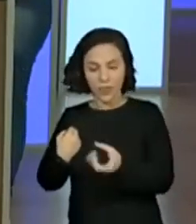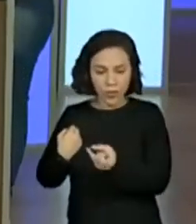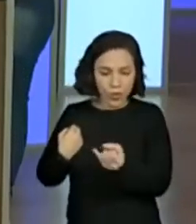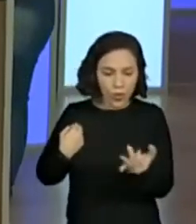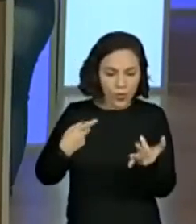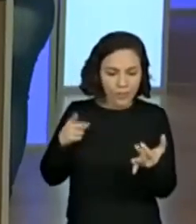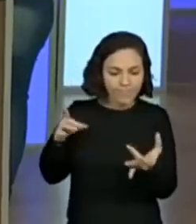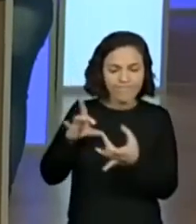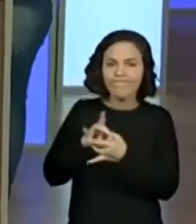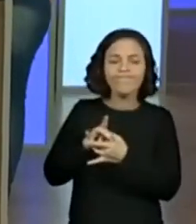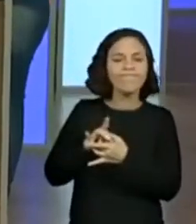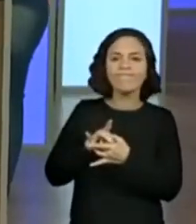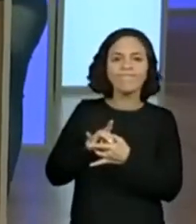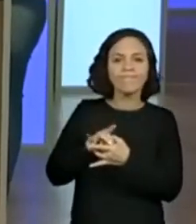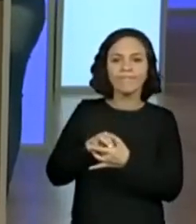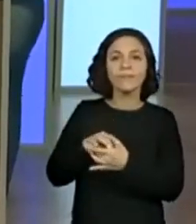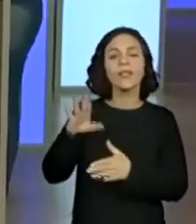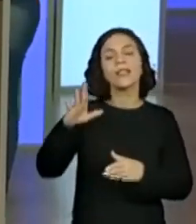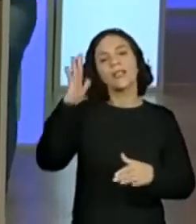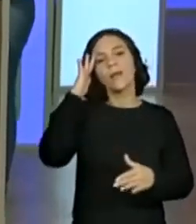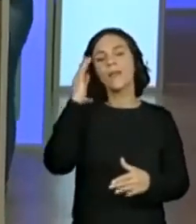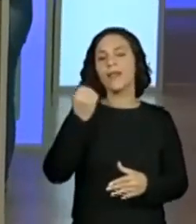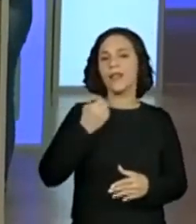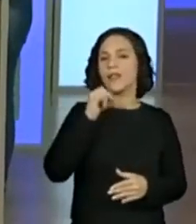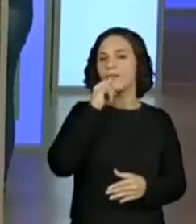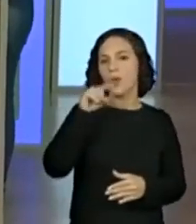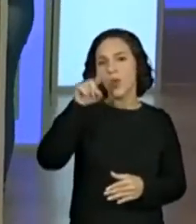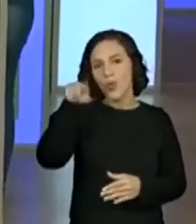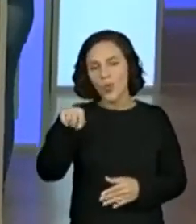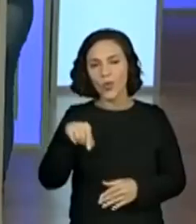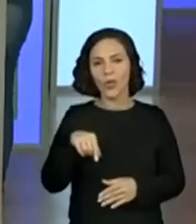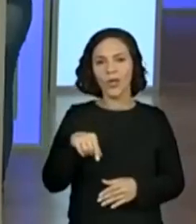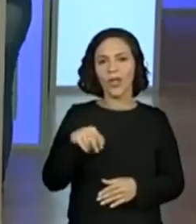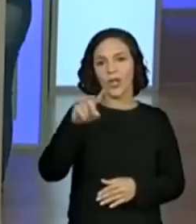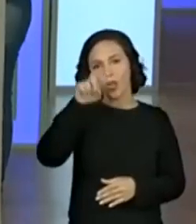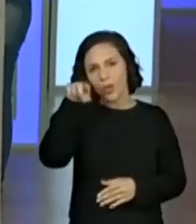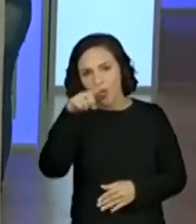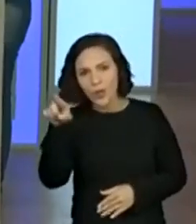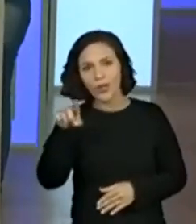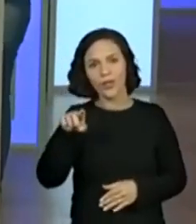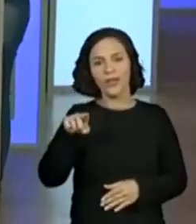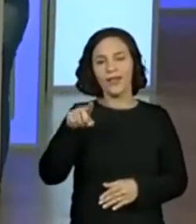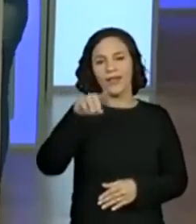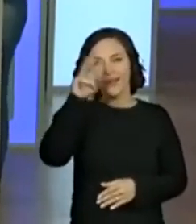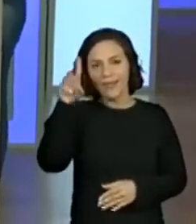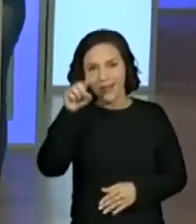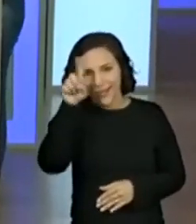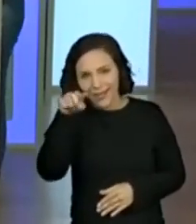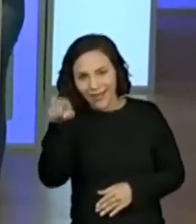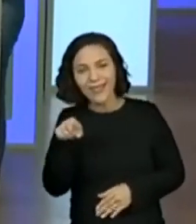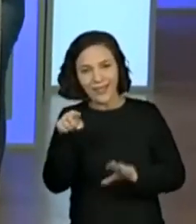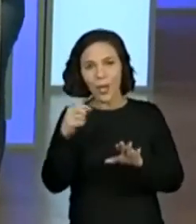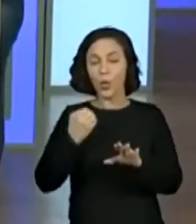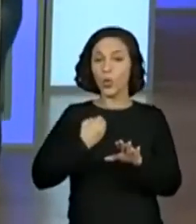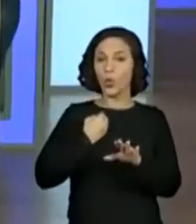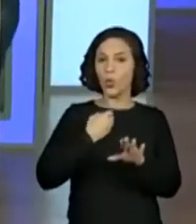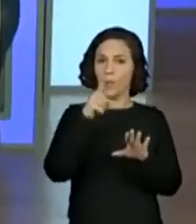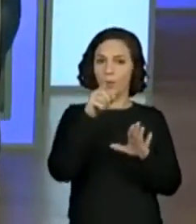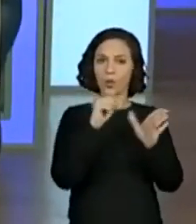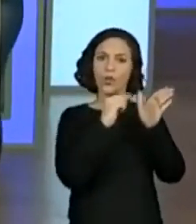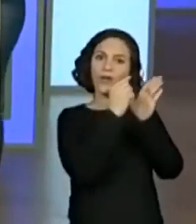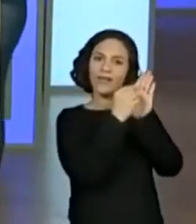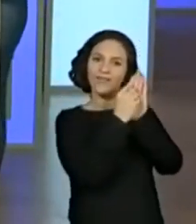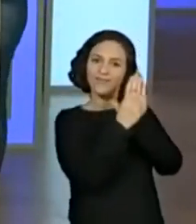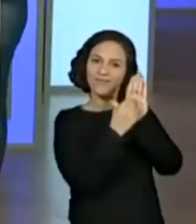vezes, a quantidade. Sabem o algarismo e não sabem escrever. Então, por enquanto, é tudo um processo. Por isso que temos essa fase de